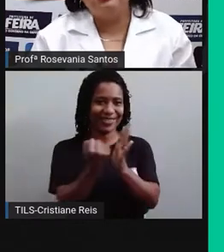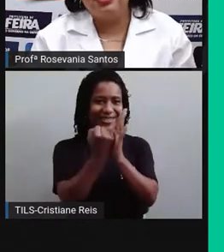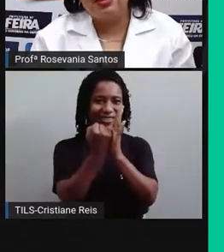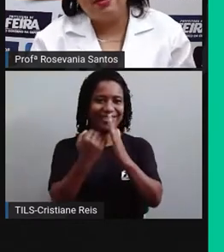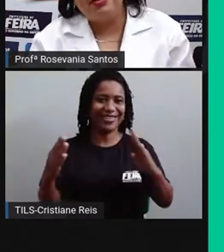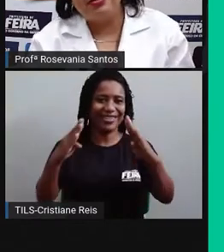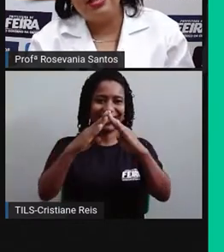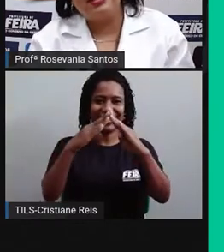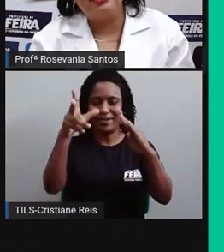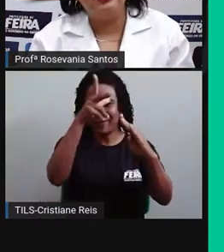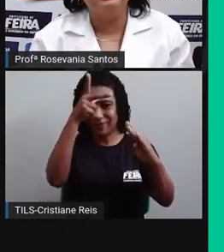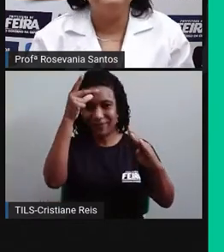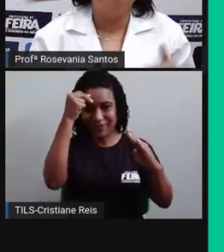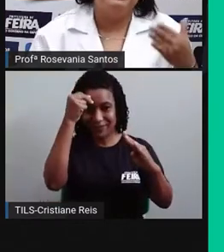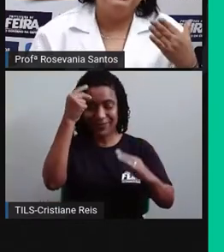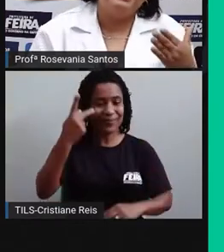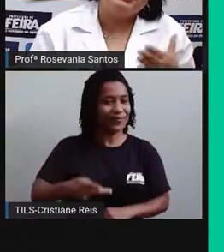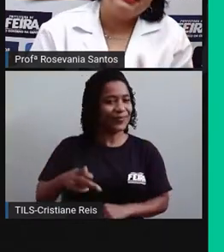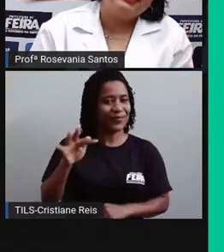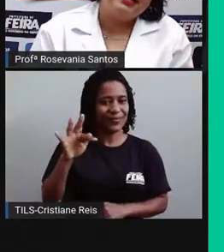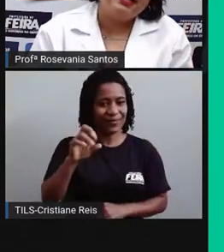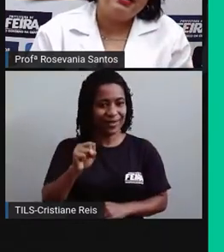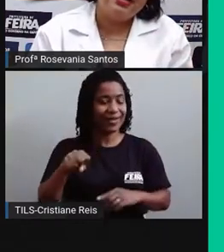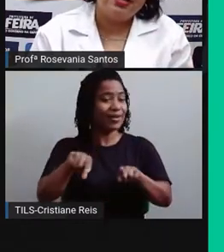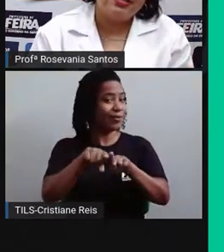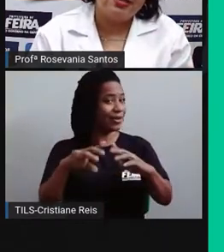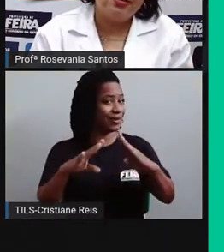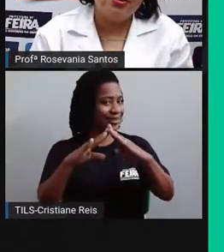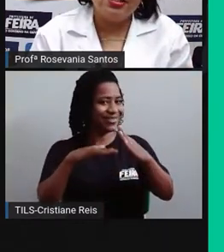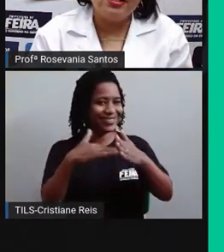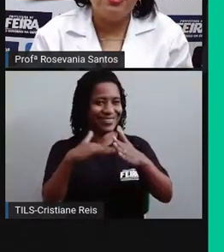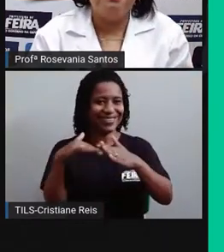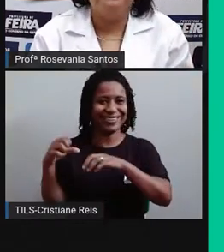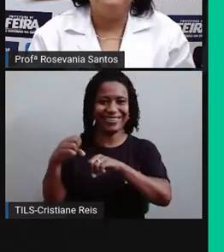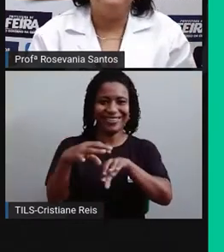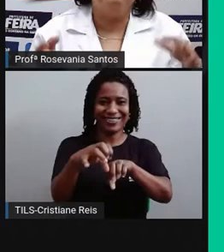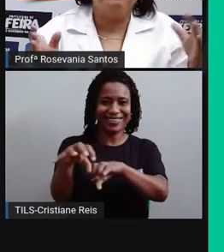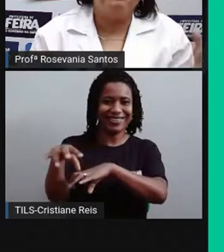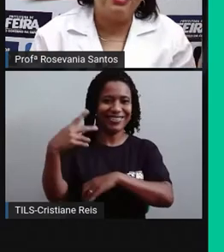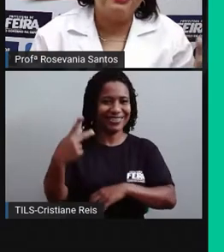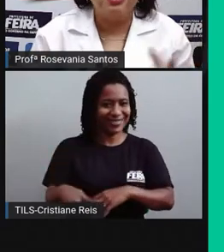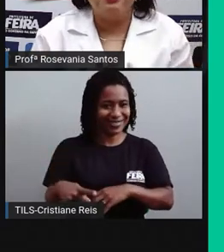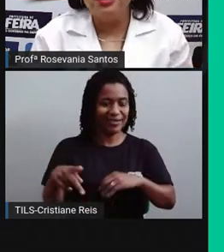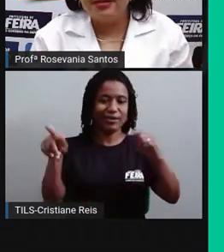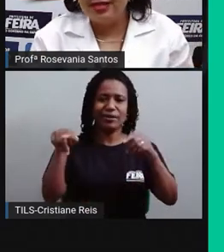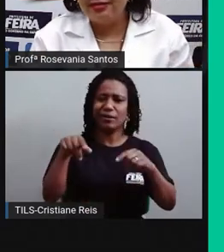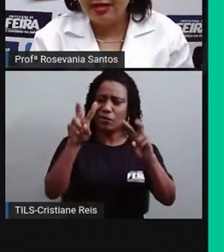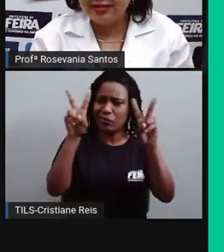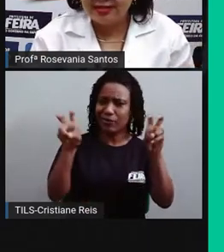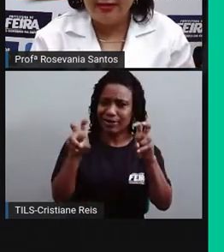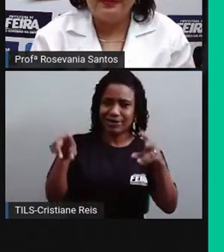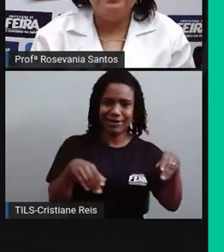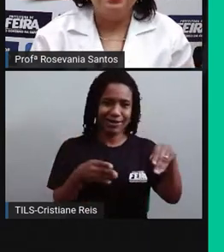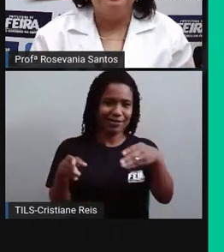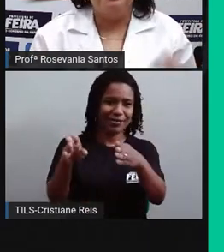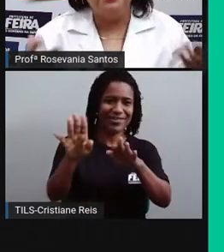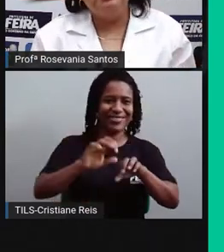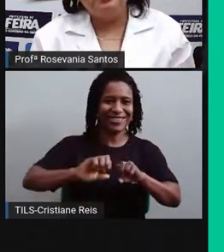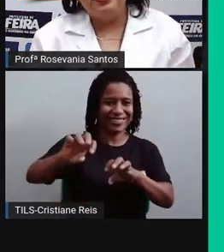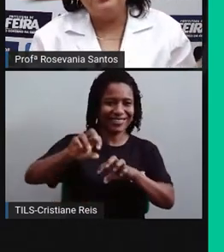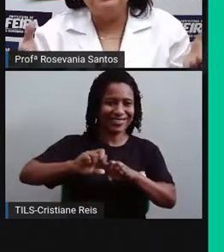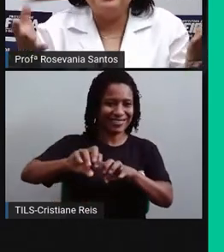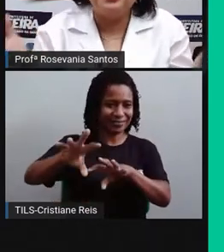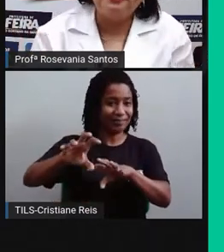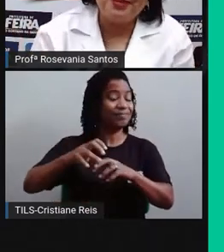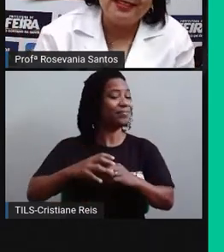Prefeitura Municipal de Feira de Santana, da Secretaria de Educação do Município e uma frase Caminhos da Educação. Bom,